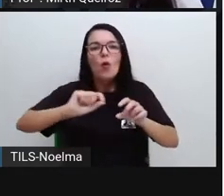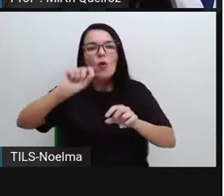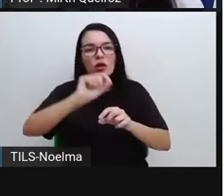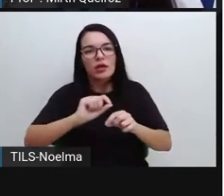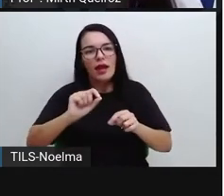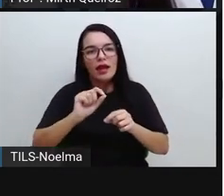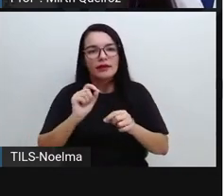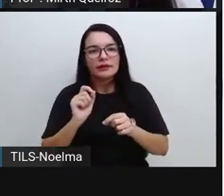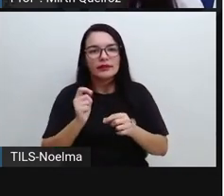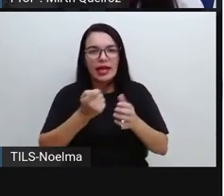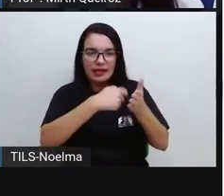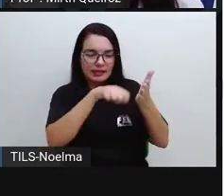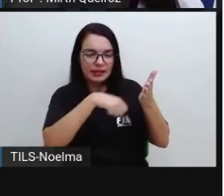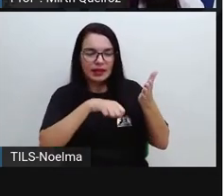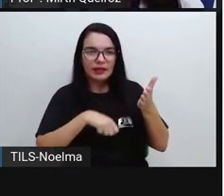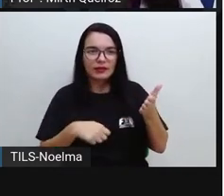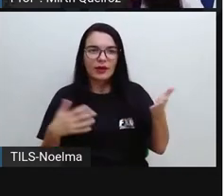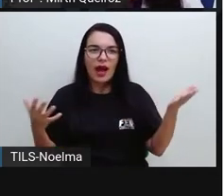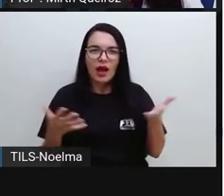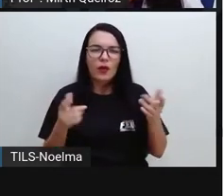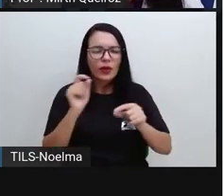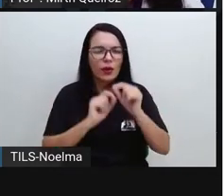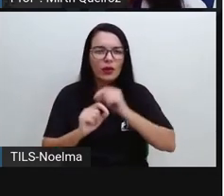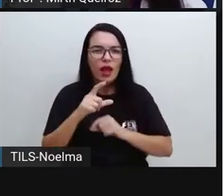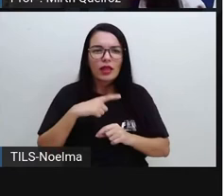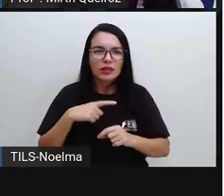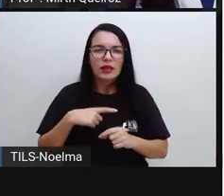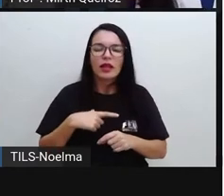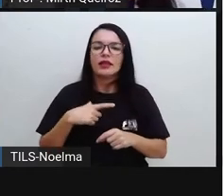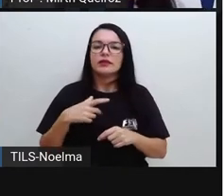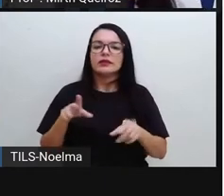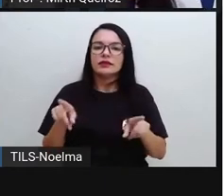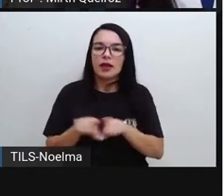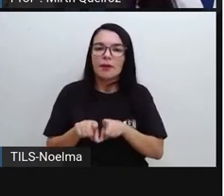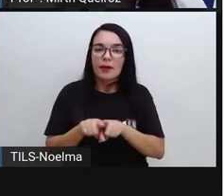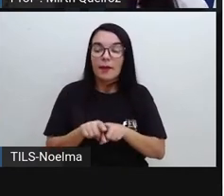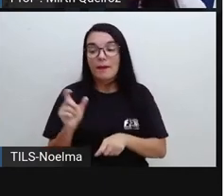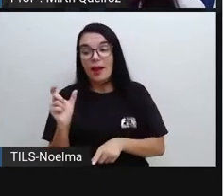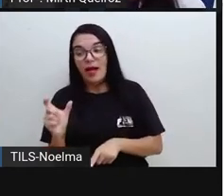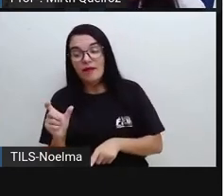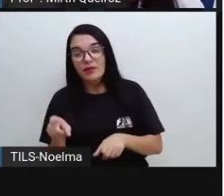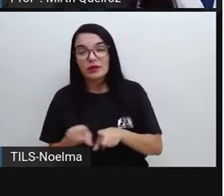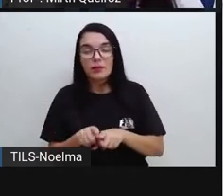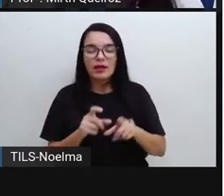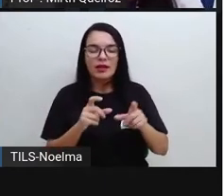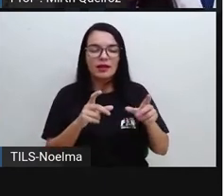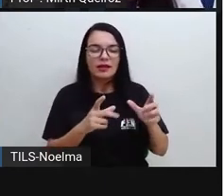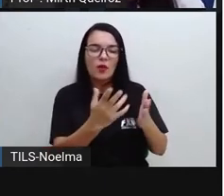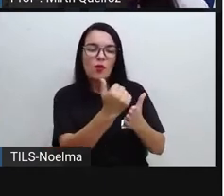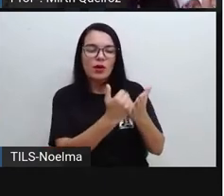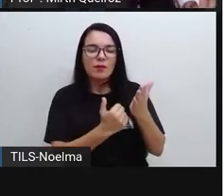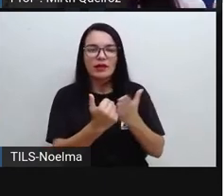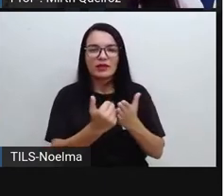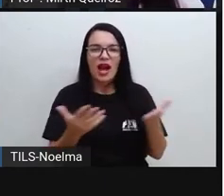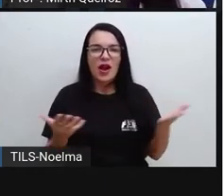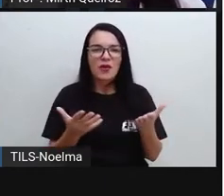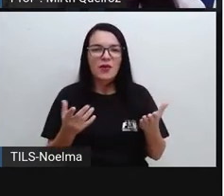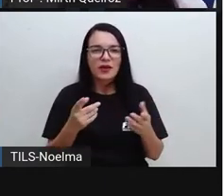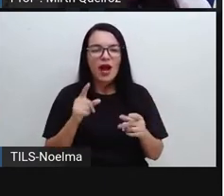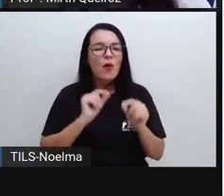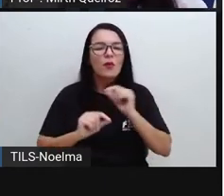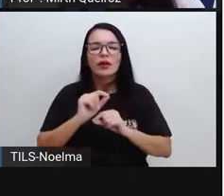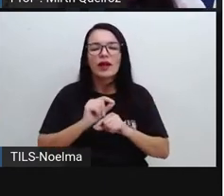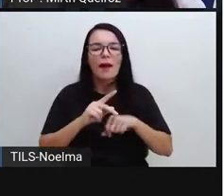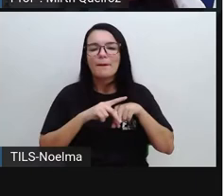Então, nós vamos captar, além das palavras, uma imagem. Vamos entender agora um pouquinho mais o que